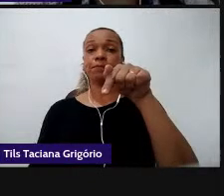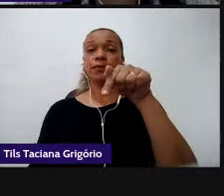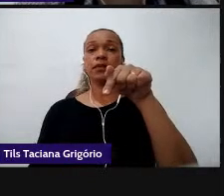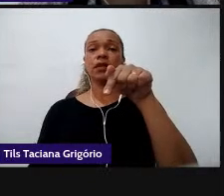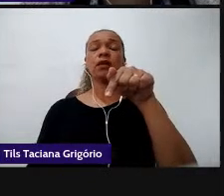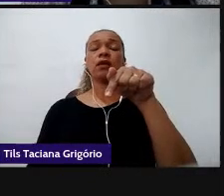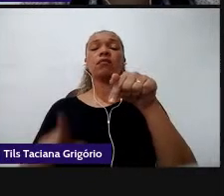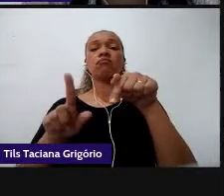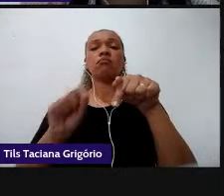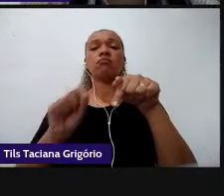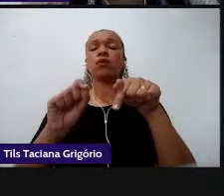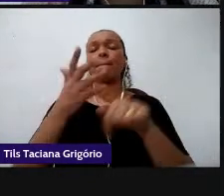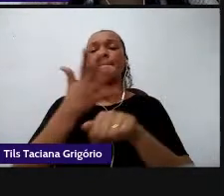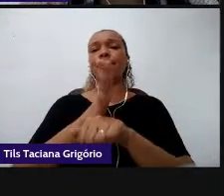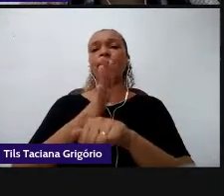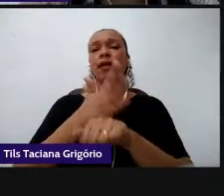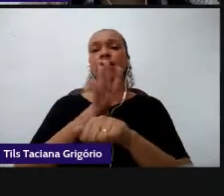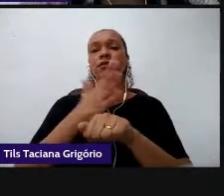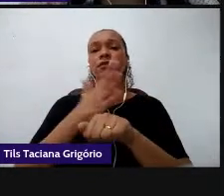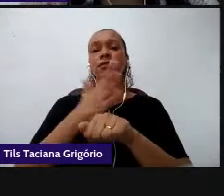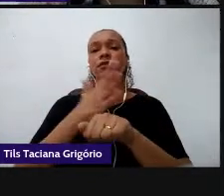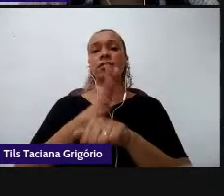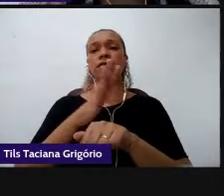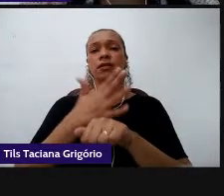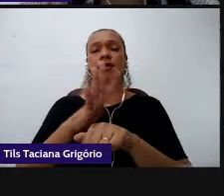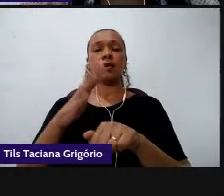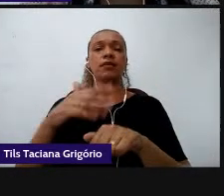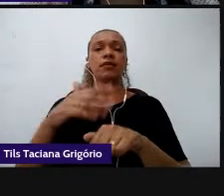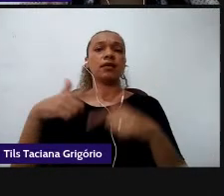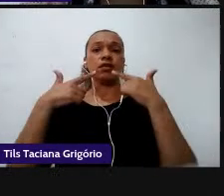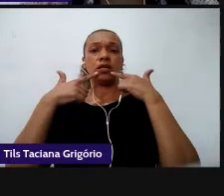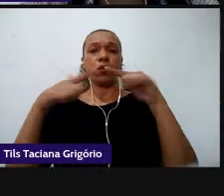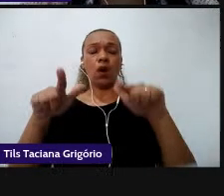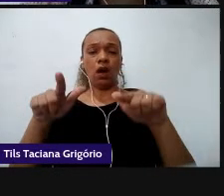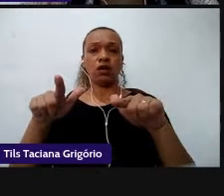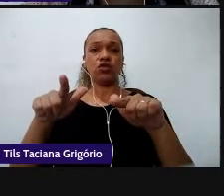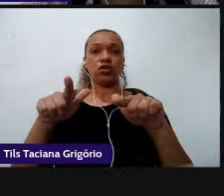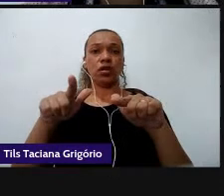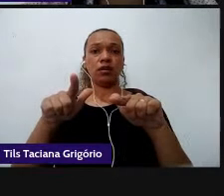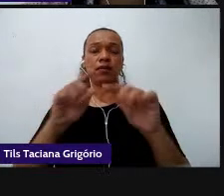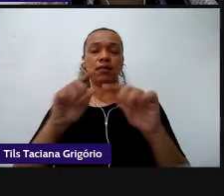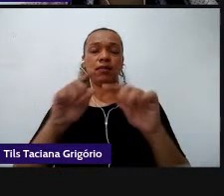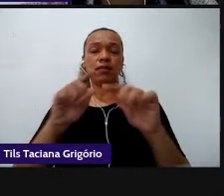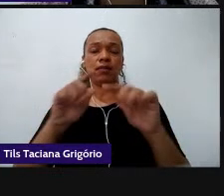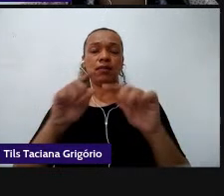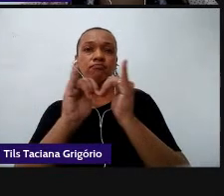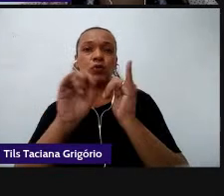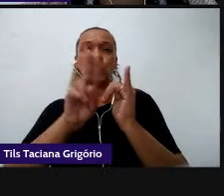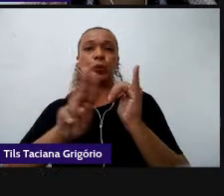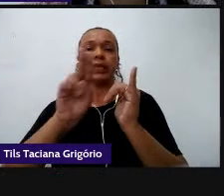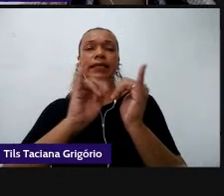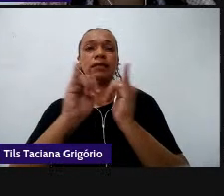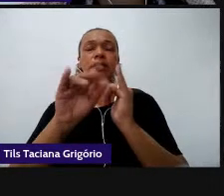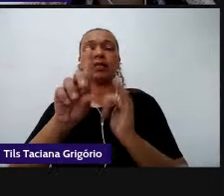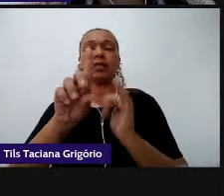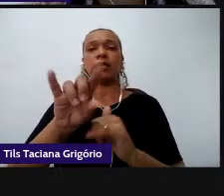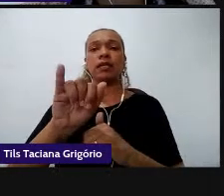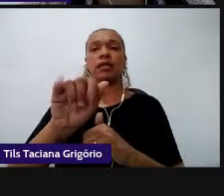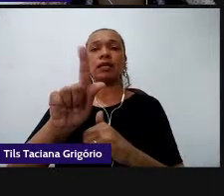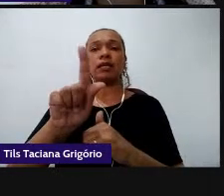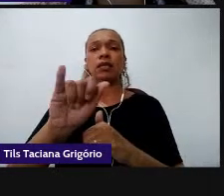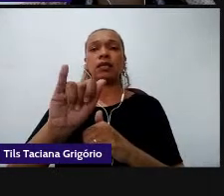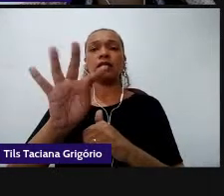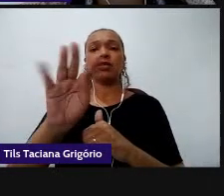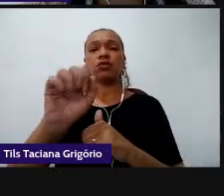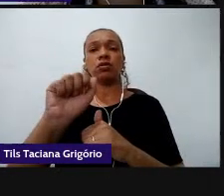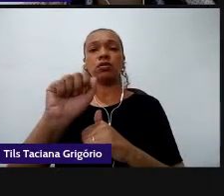linguagem no universo digital então aqui nós já vamos ter que considerar aquelas dimensões técnicas